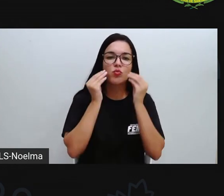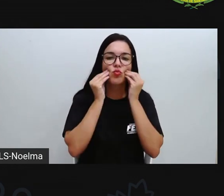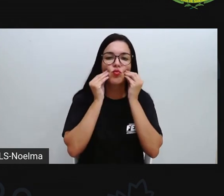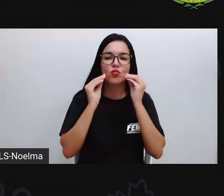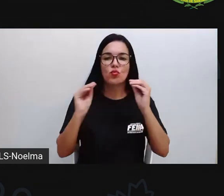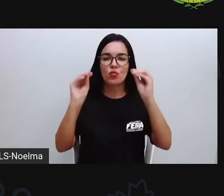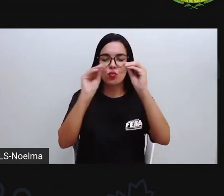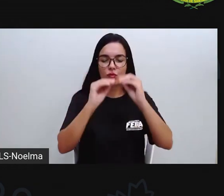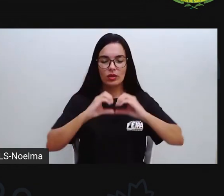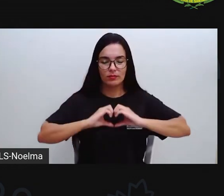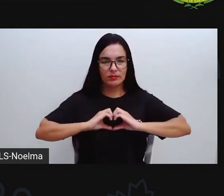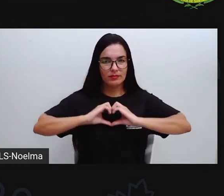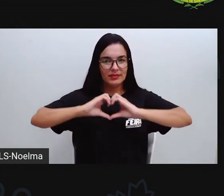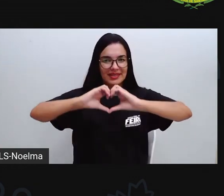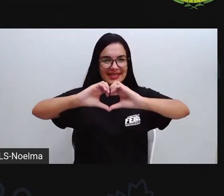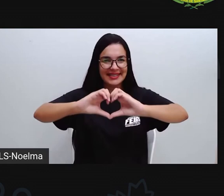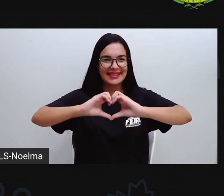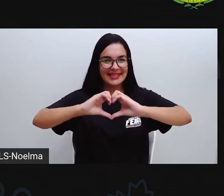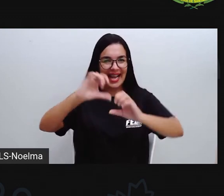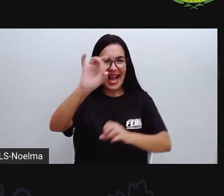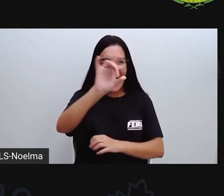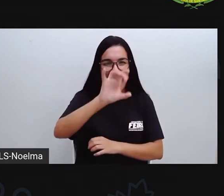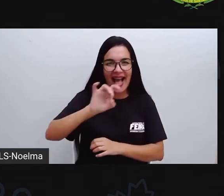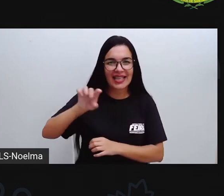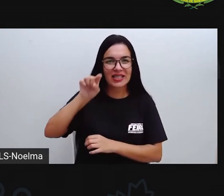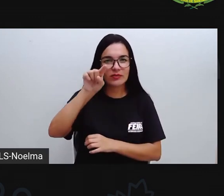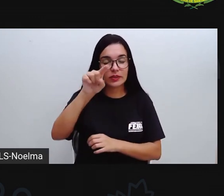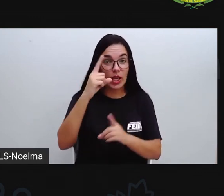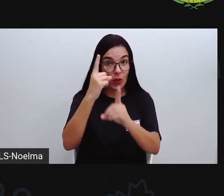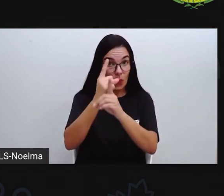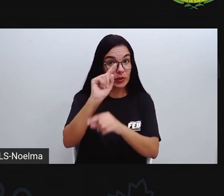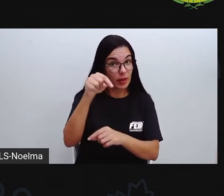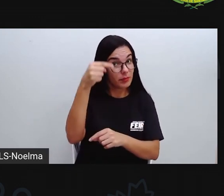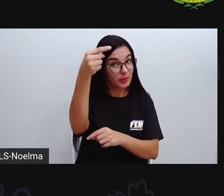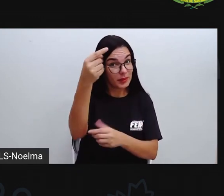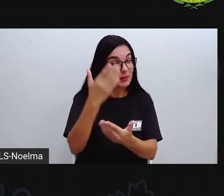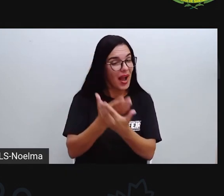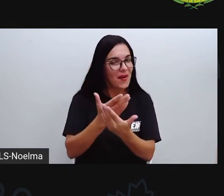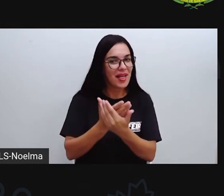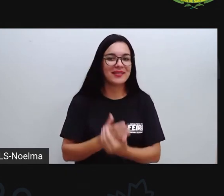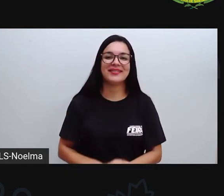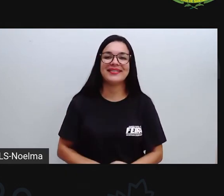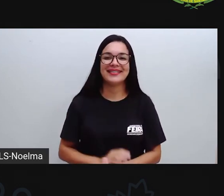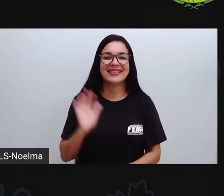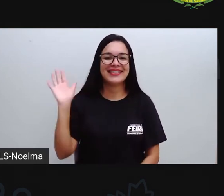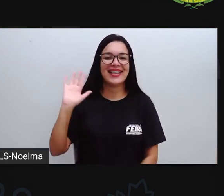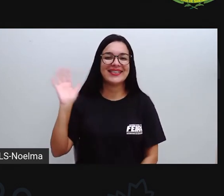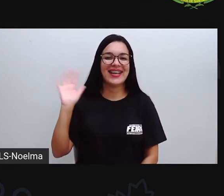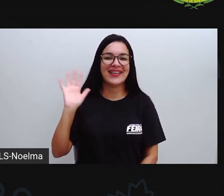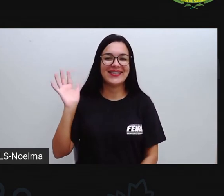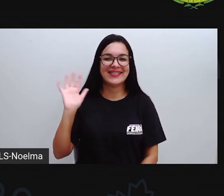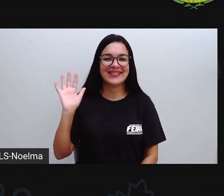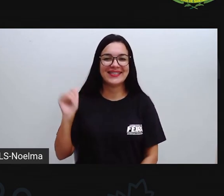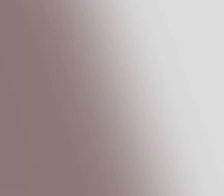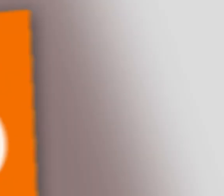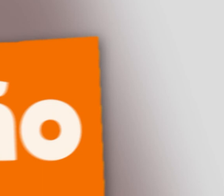Um beijo enorme no coração de cada um de vocês e a gente se encontra na nossa próxima aula. Tchau, tchau! Tchau!